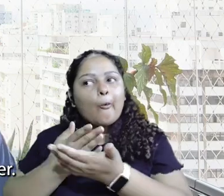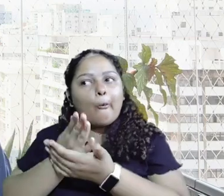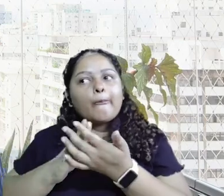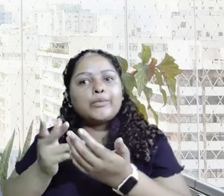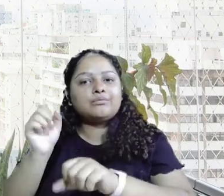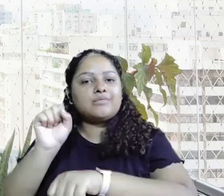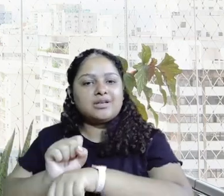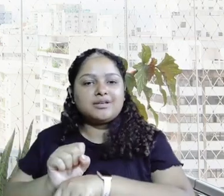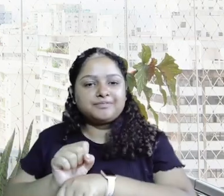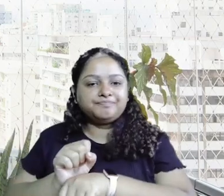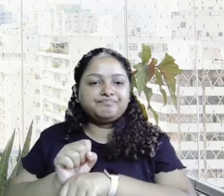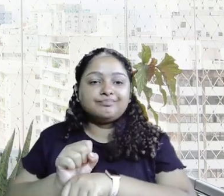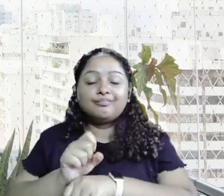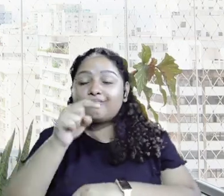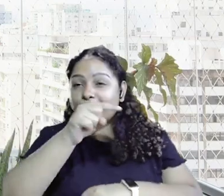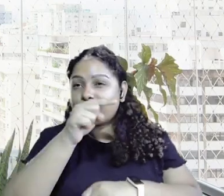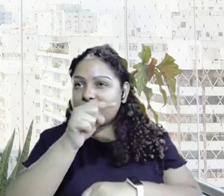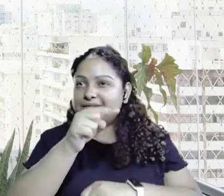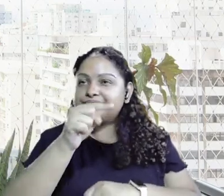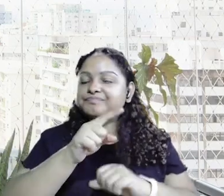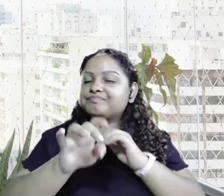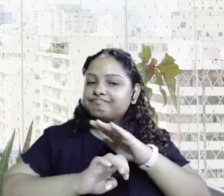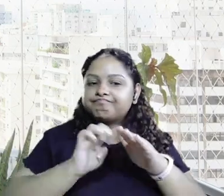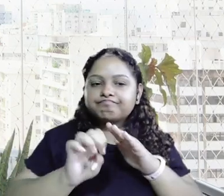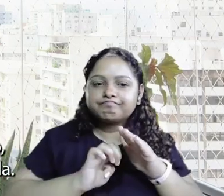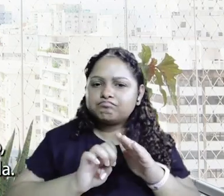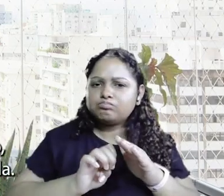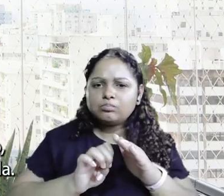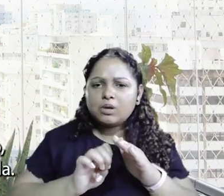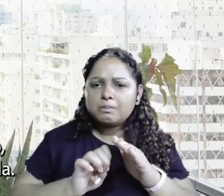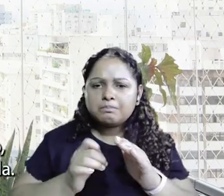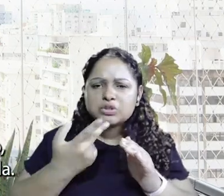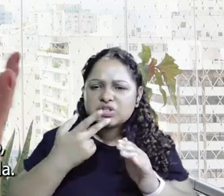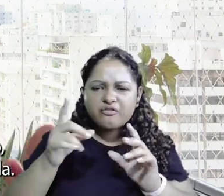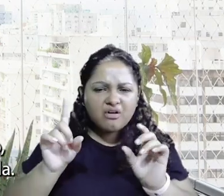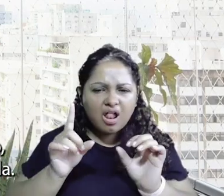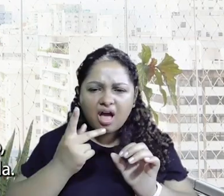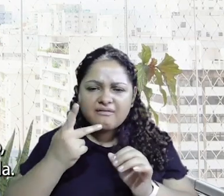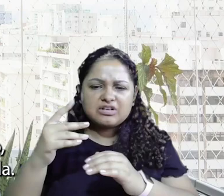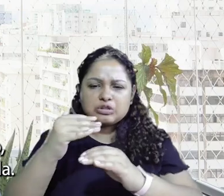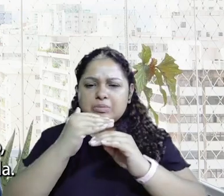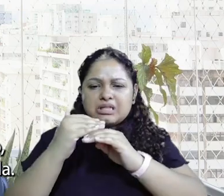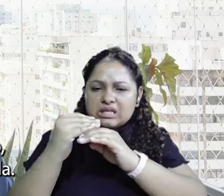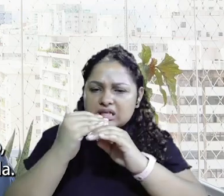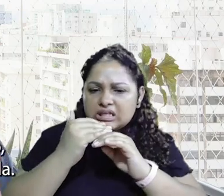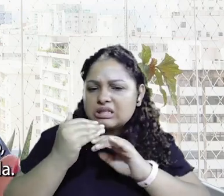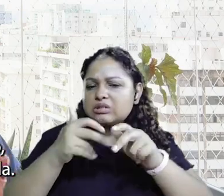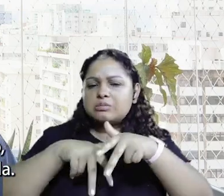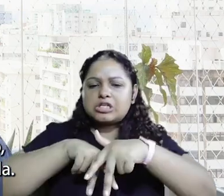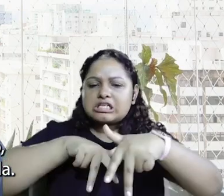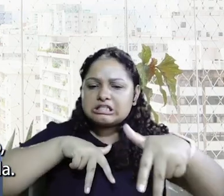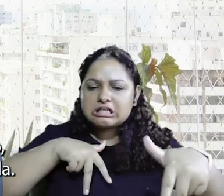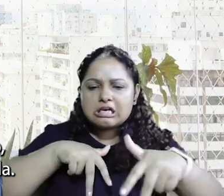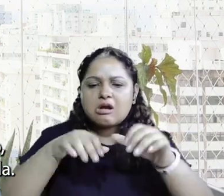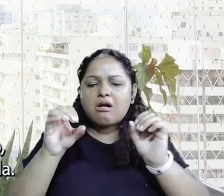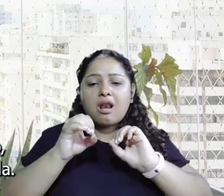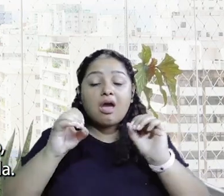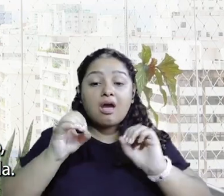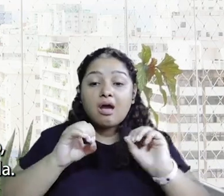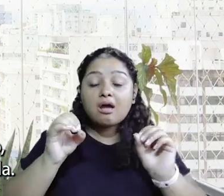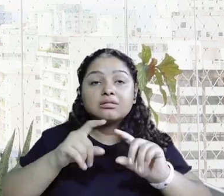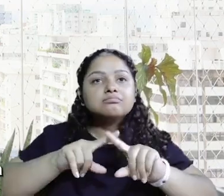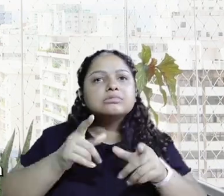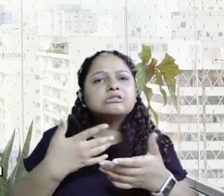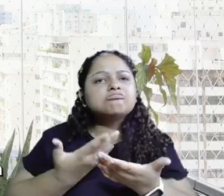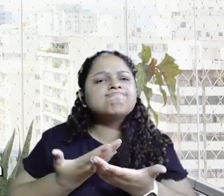resolver. Então, a talento sênior, assim, era quando ninguém falava de etarismo, ninguém falava de intergerações,